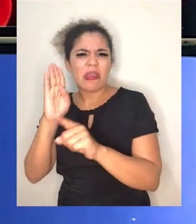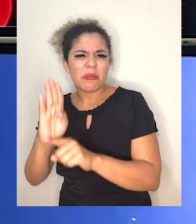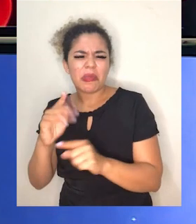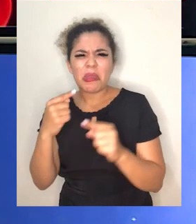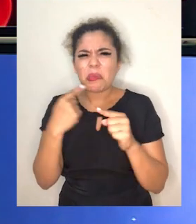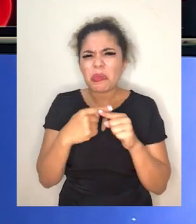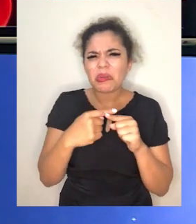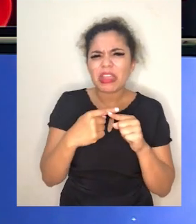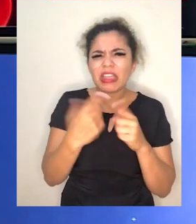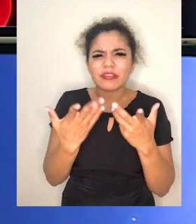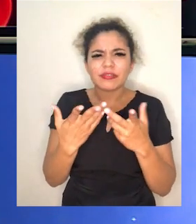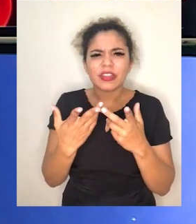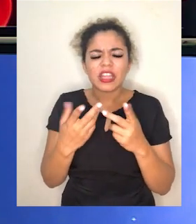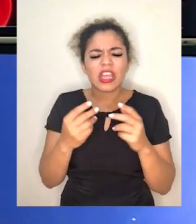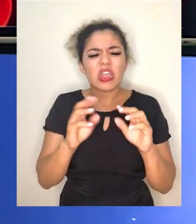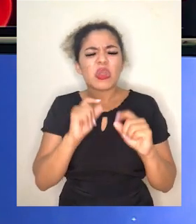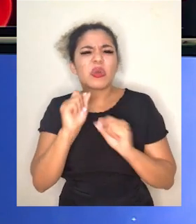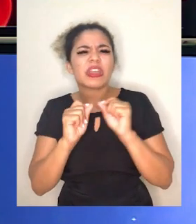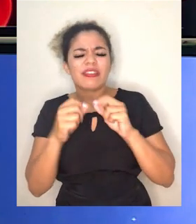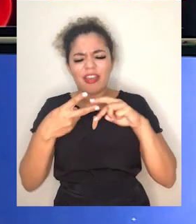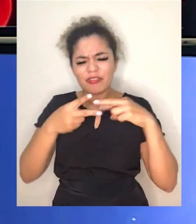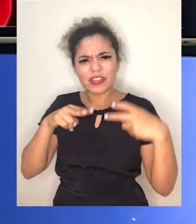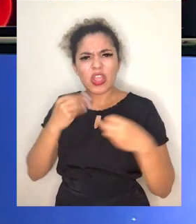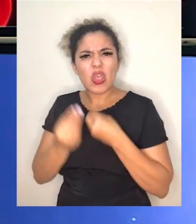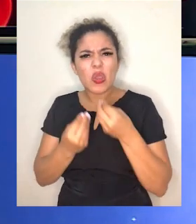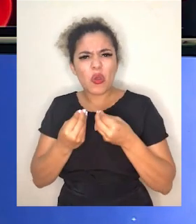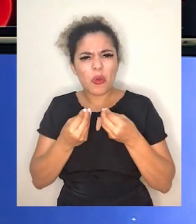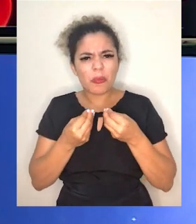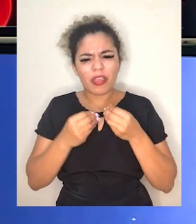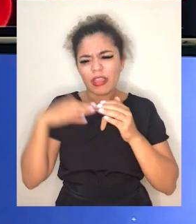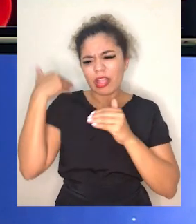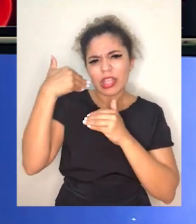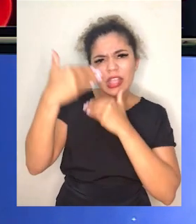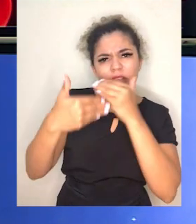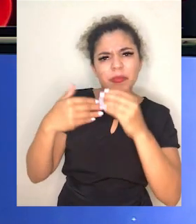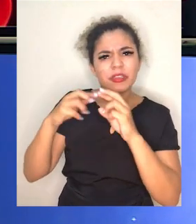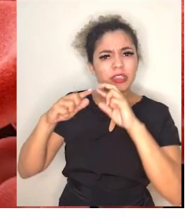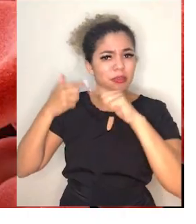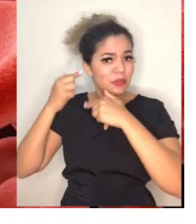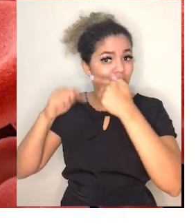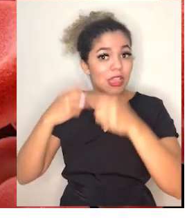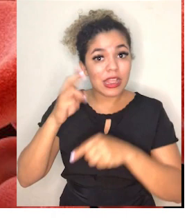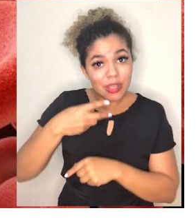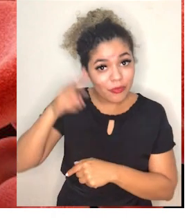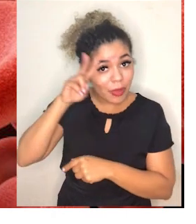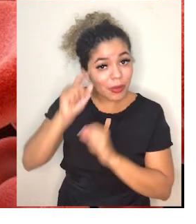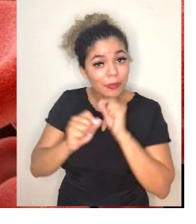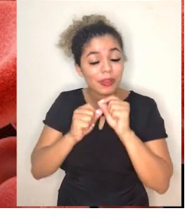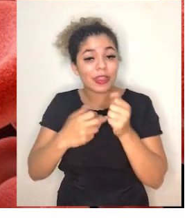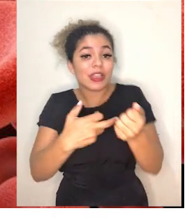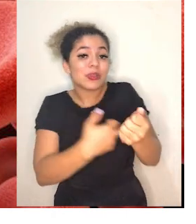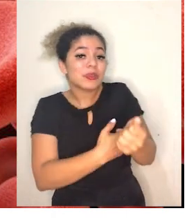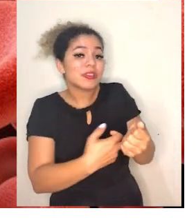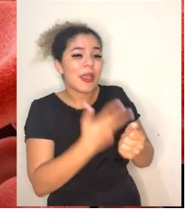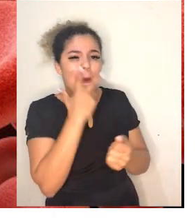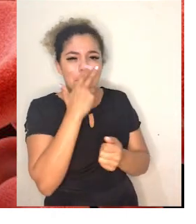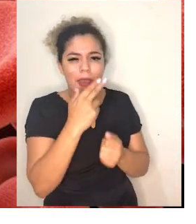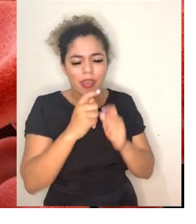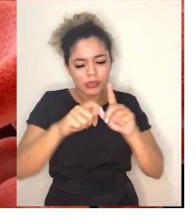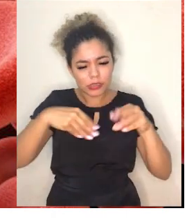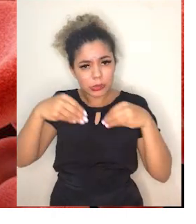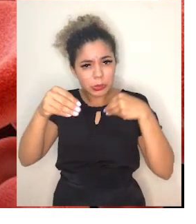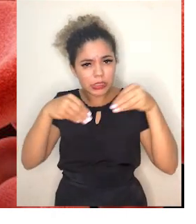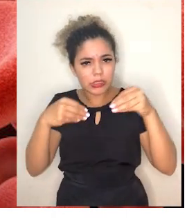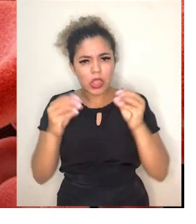genética e como que isso transmite entre os descendentes? Antes vamos relembrar que o sangue é um tecido, um conjunto de células.